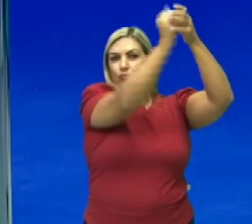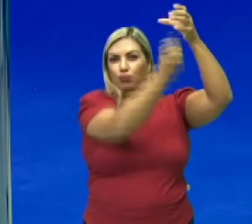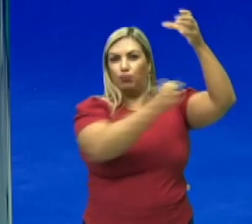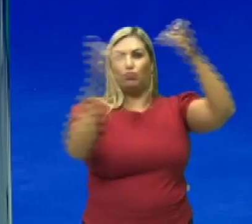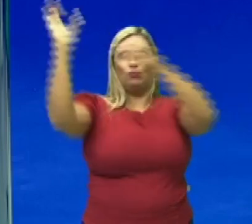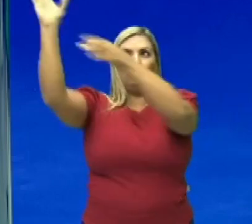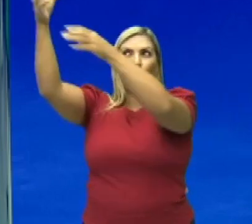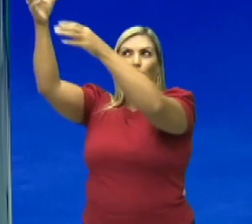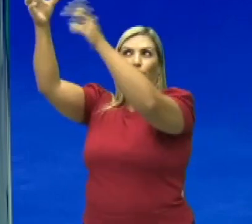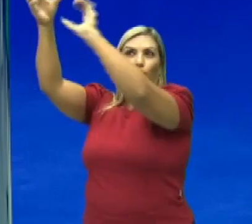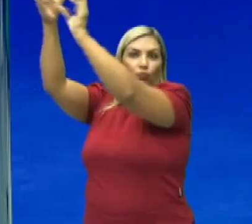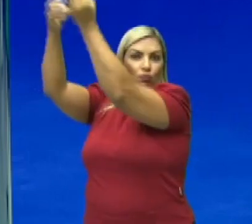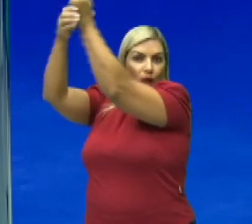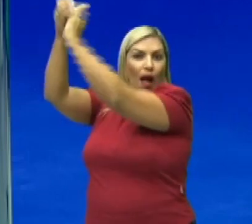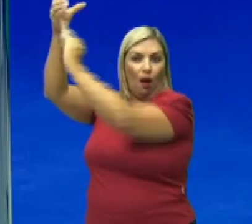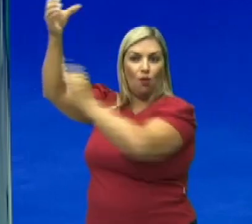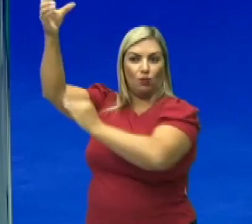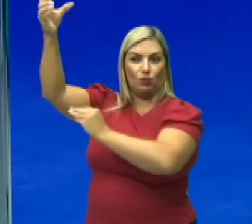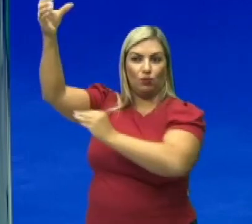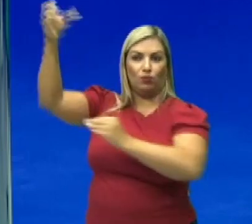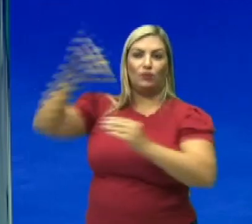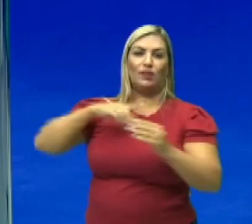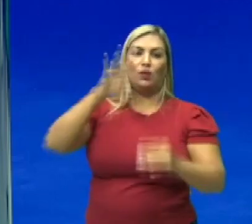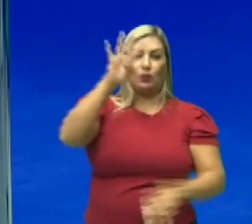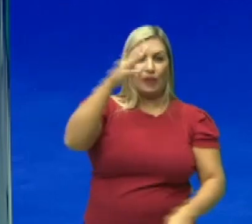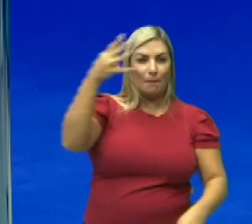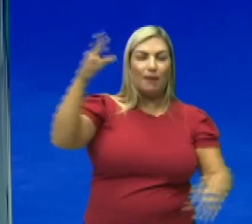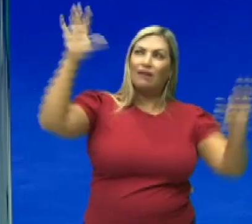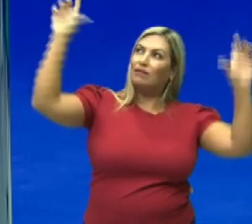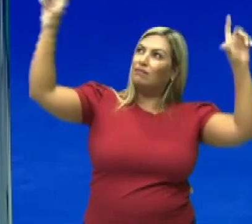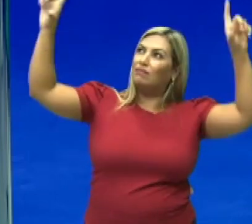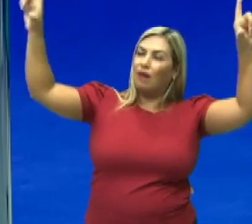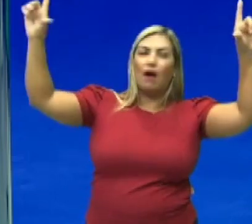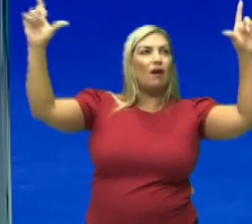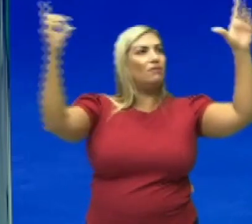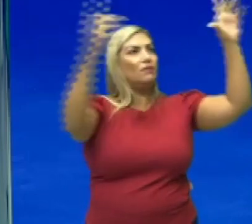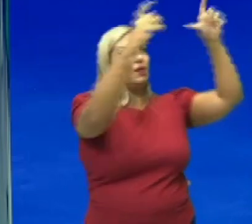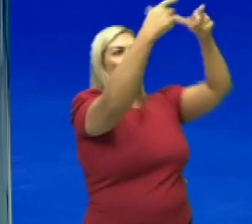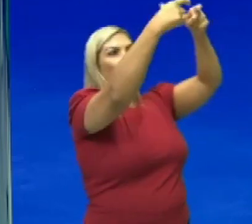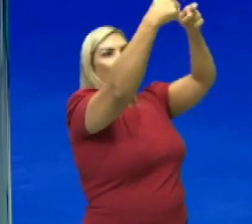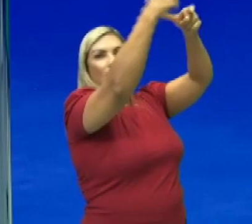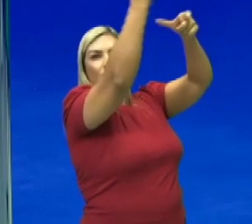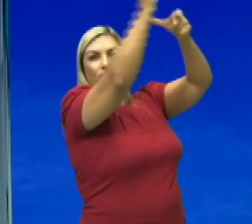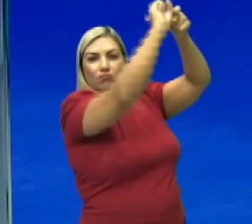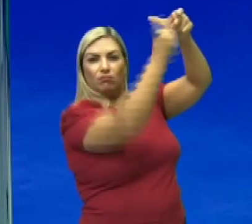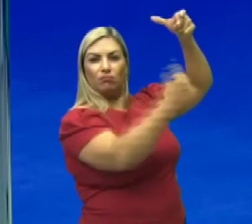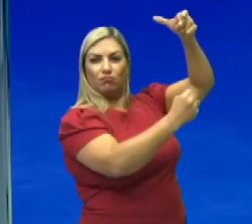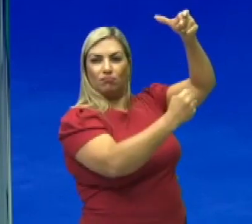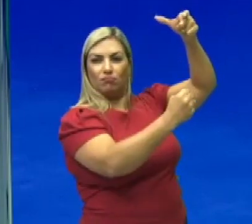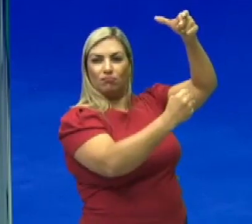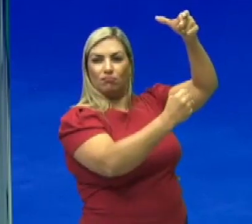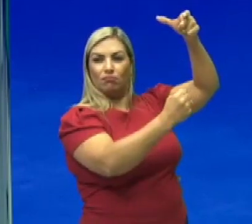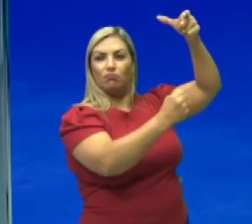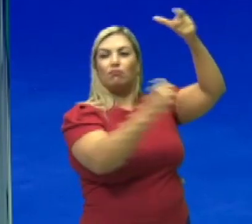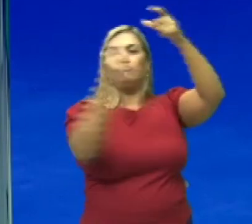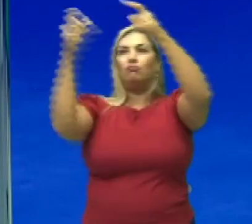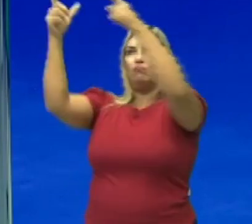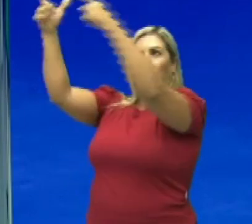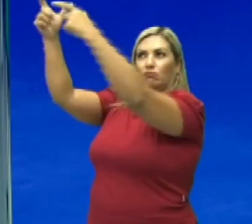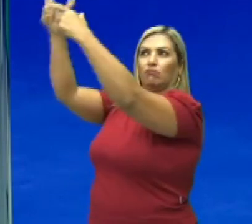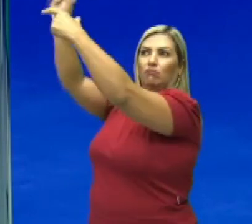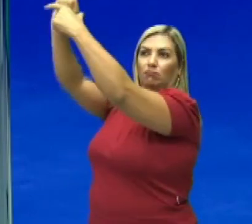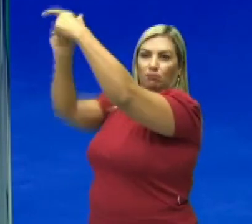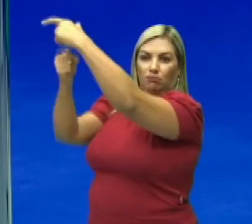ele é no alto. Então, são duas tabelas compostas com uma cesta no alto. Duas equipes com cinco